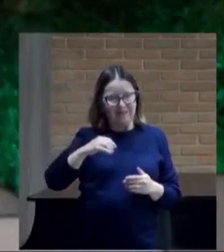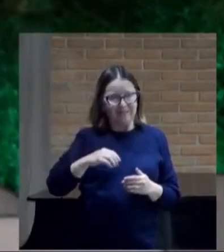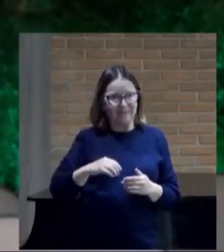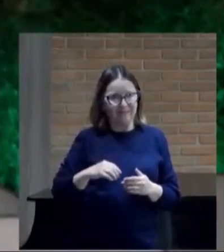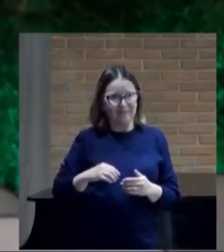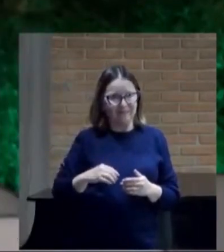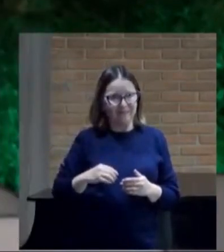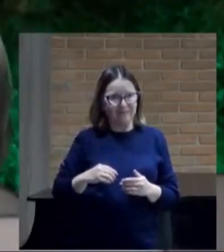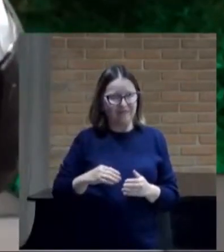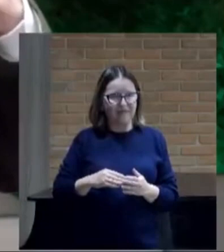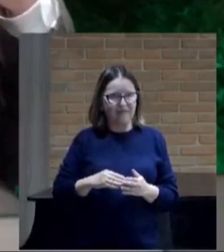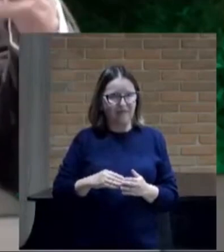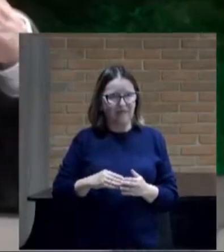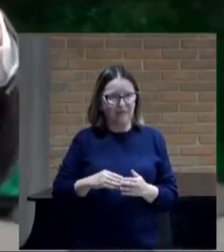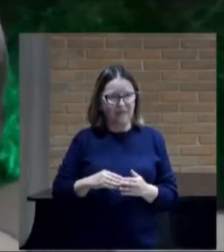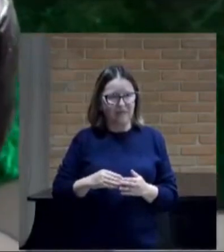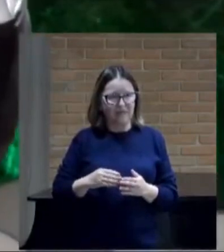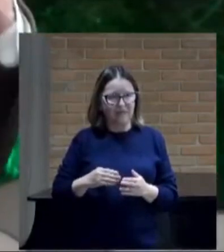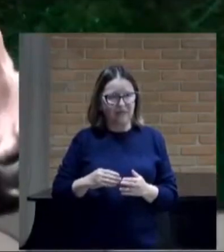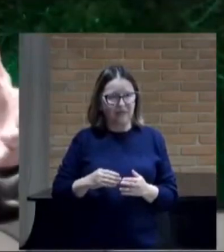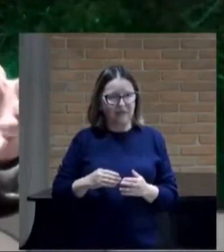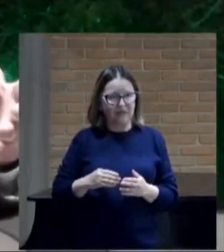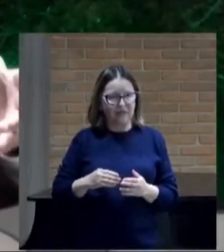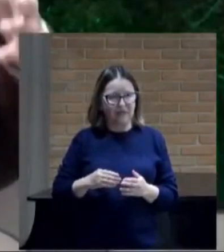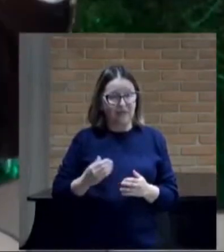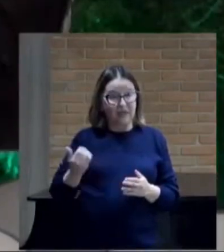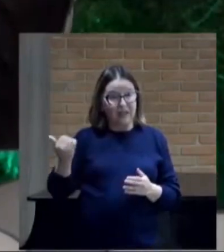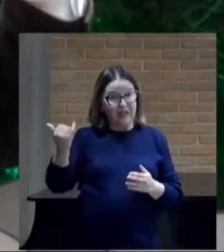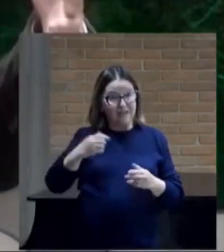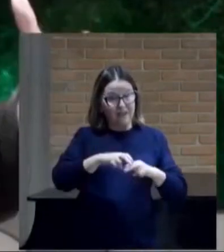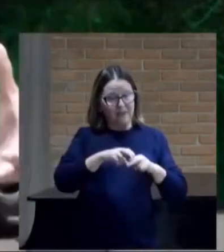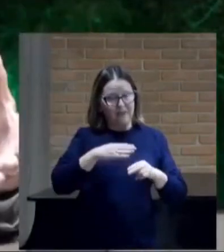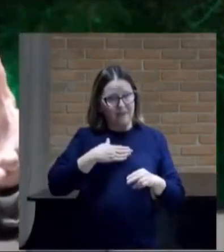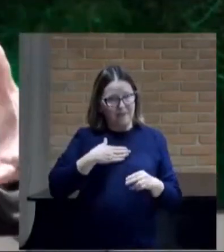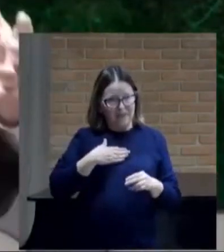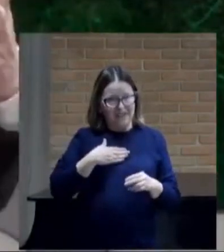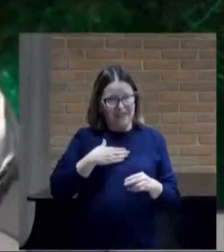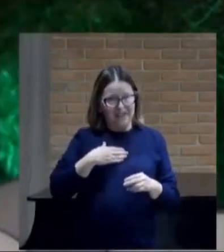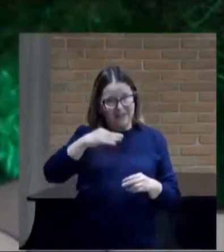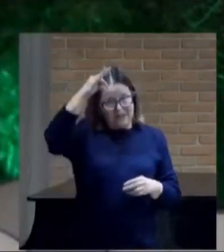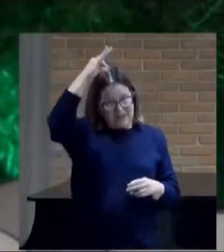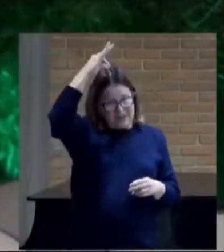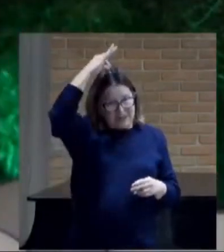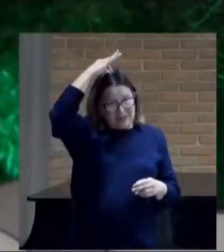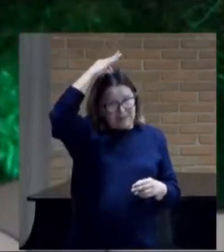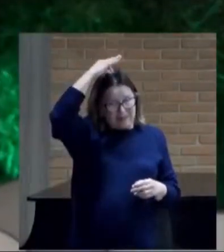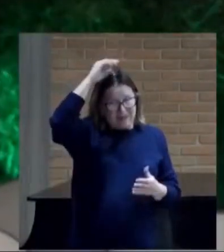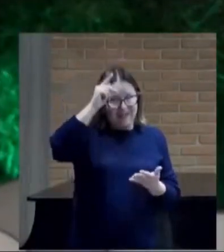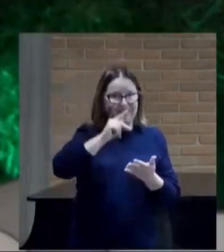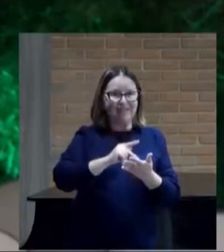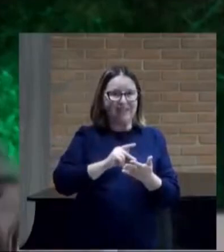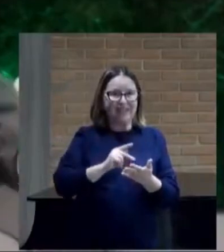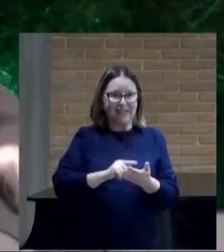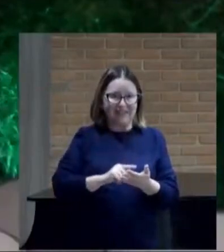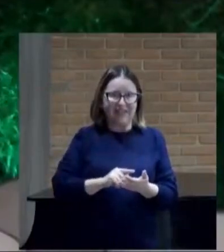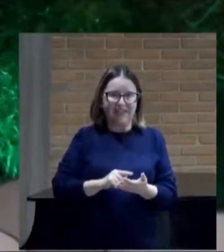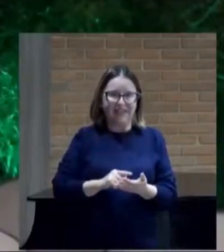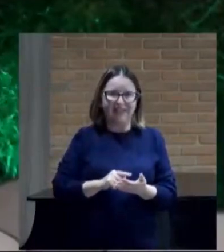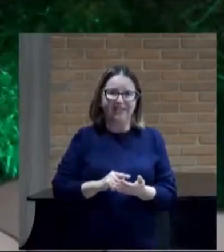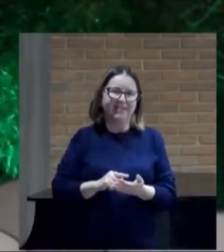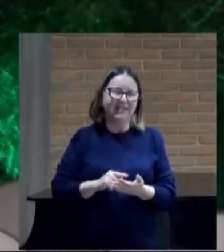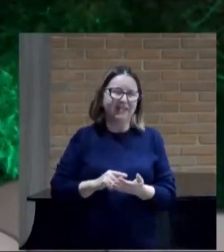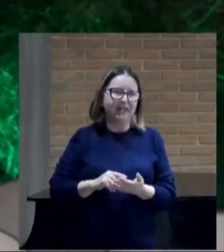ele vos conduzirá a verdade ele é o espírito da verdade que vai falar de mim quem é a verdade